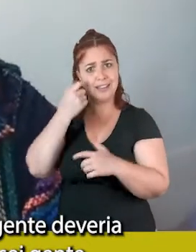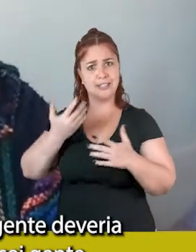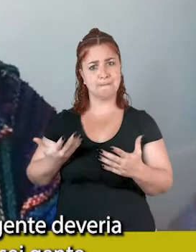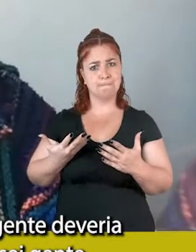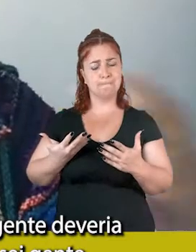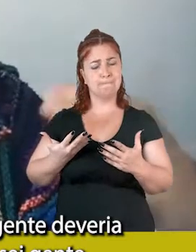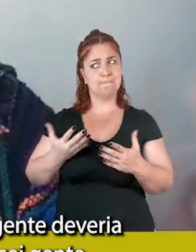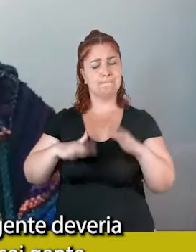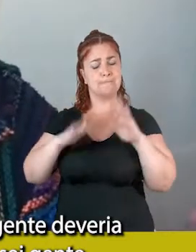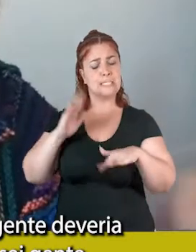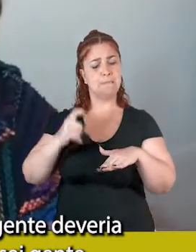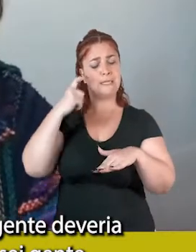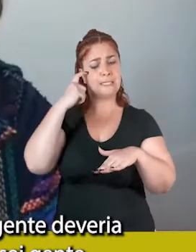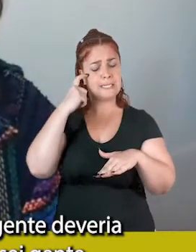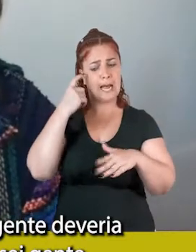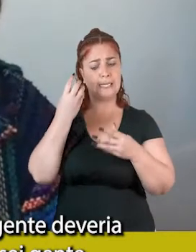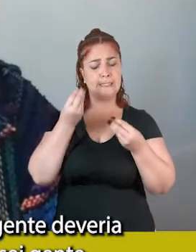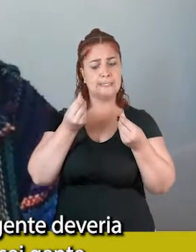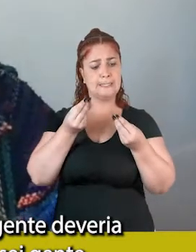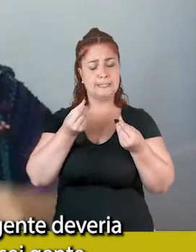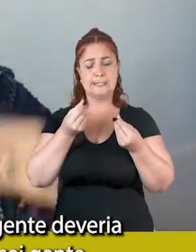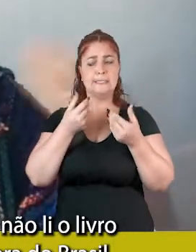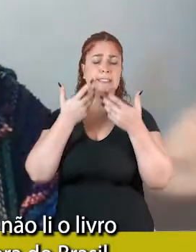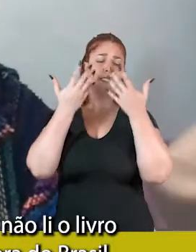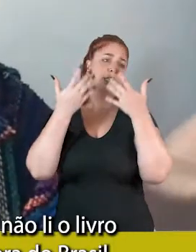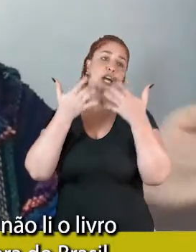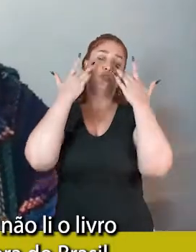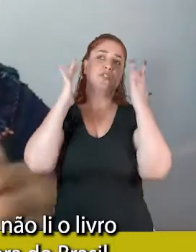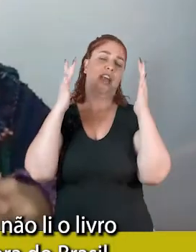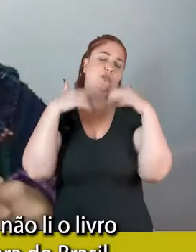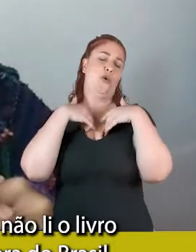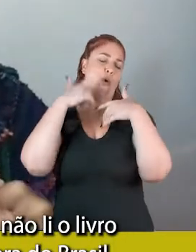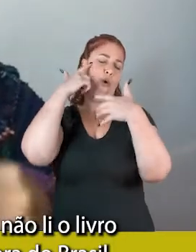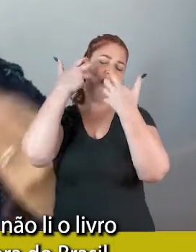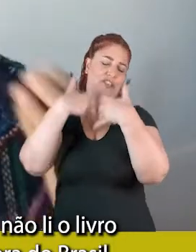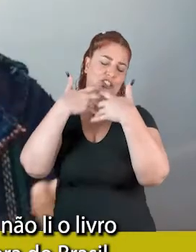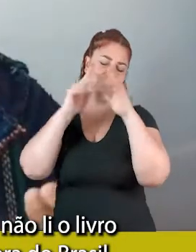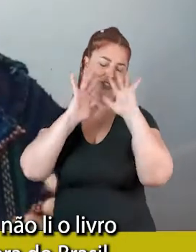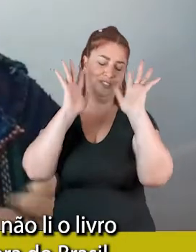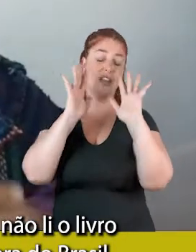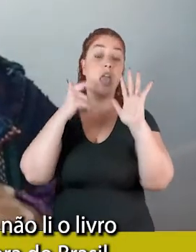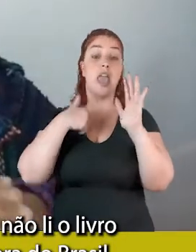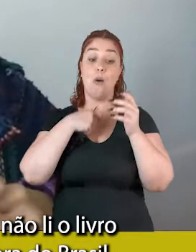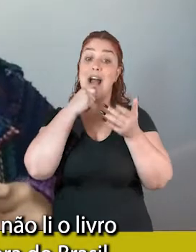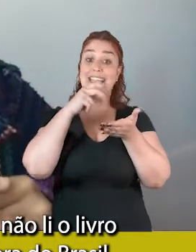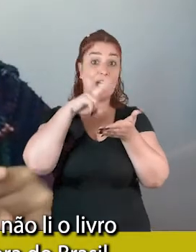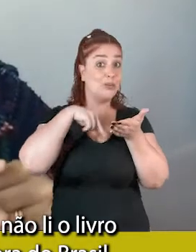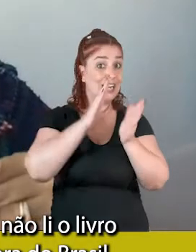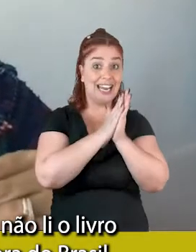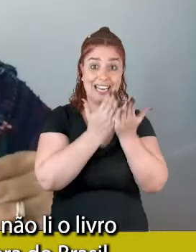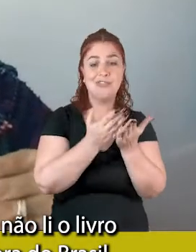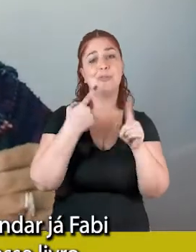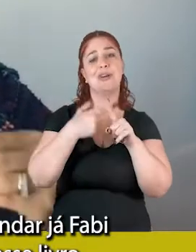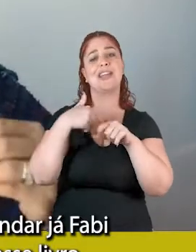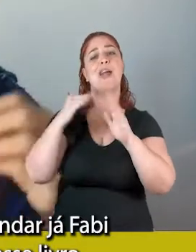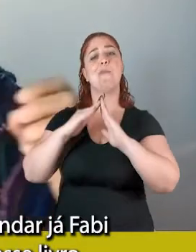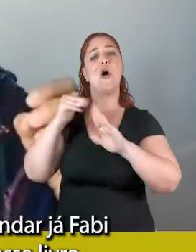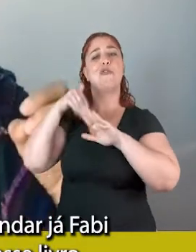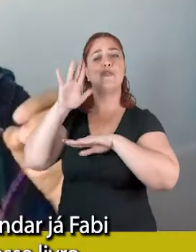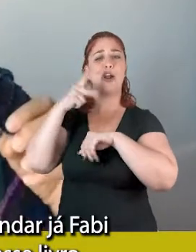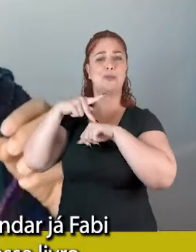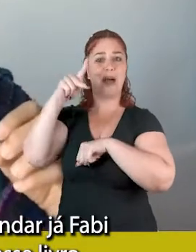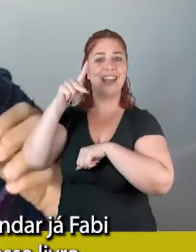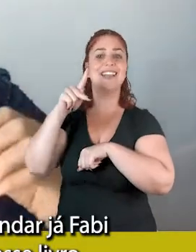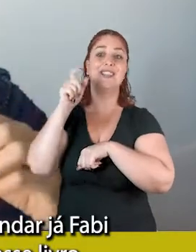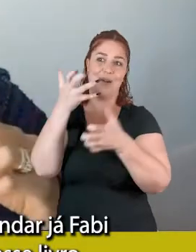deveria talvez pensar em, não sei, gente, estou aqui, brainstorming, eu não li o livro ainda, Aranha, eu moro fora do Brasil, falei para a Fabi